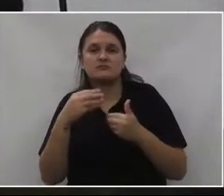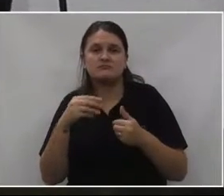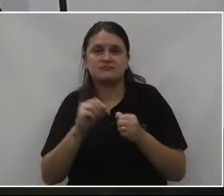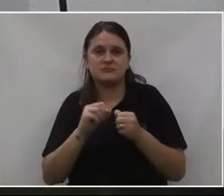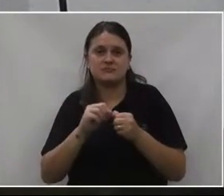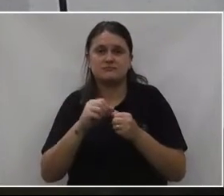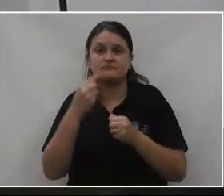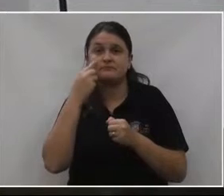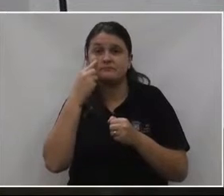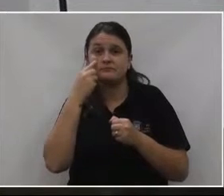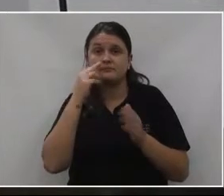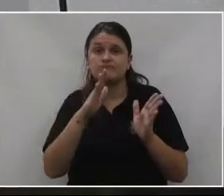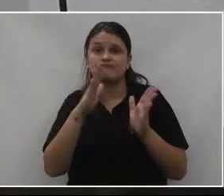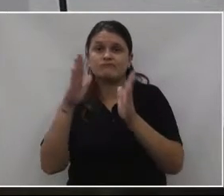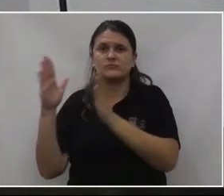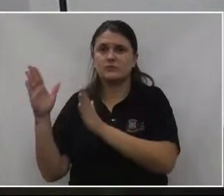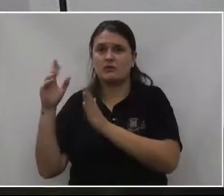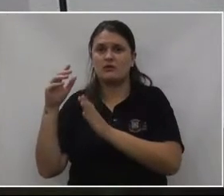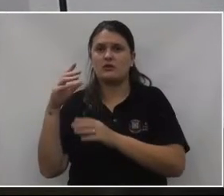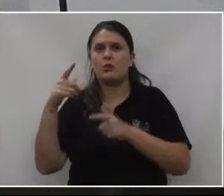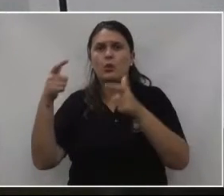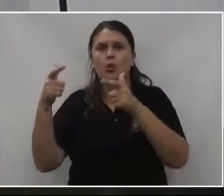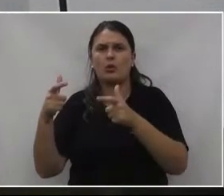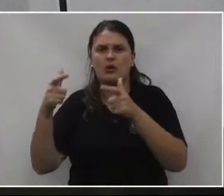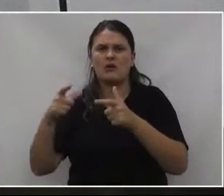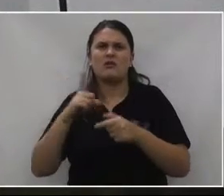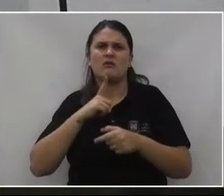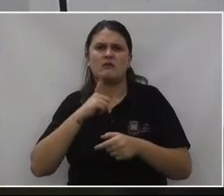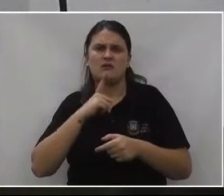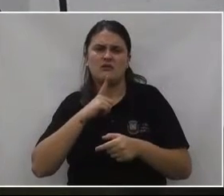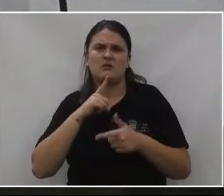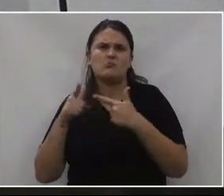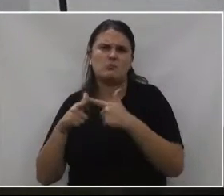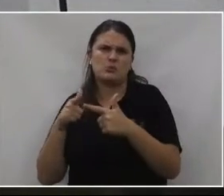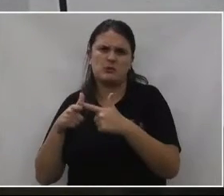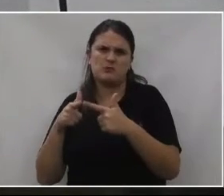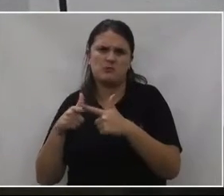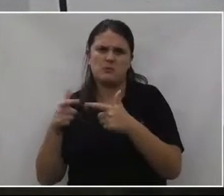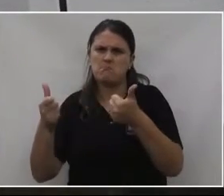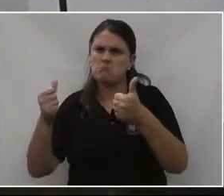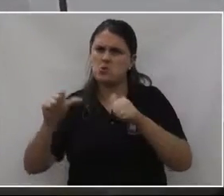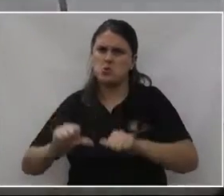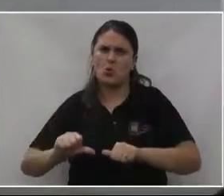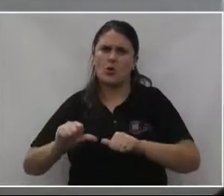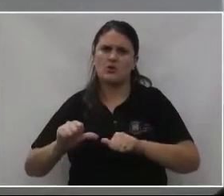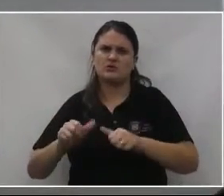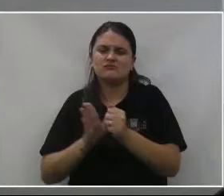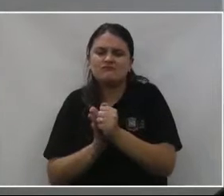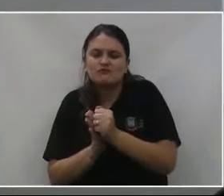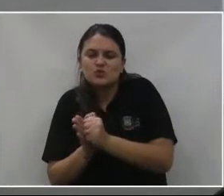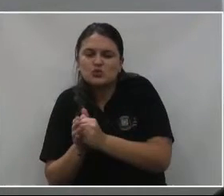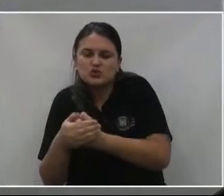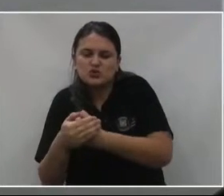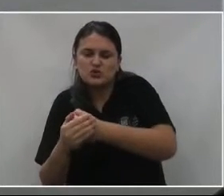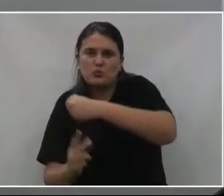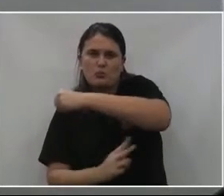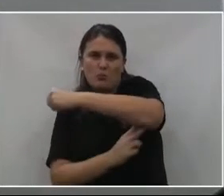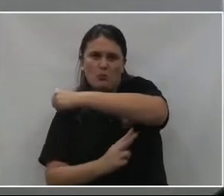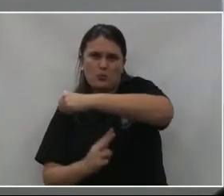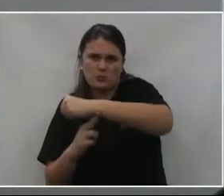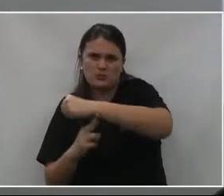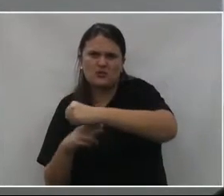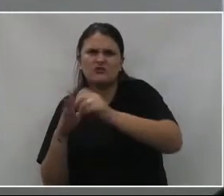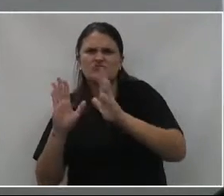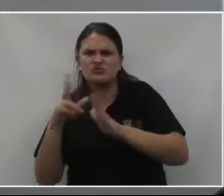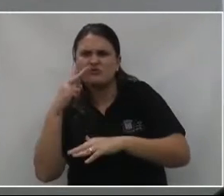Esse é o outro lado do Parque Ambiental. Acho que é onde rola os... Aqui é embaixo da ponte. Com certeza, eu já vi um